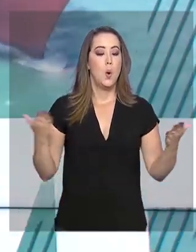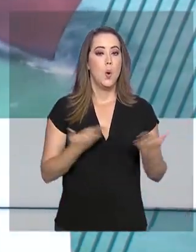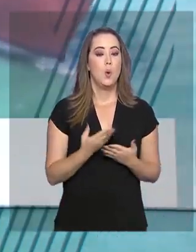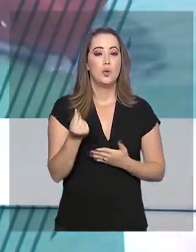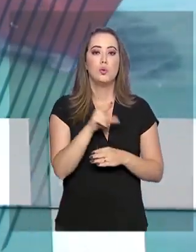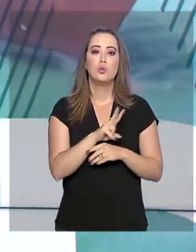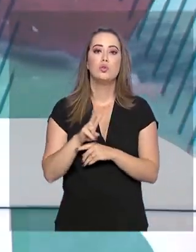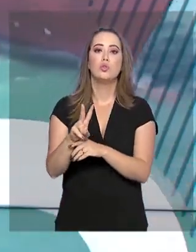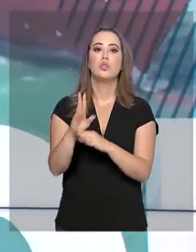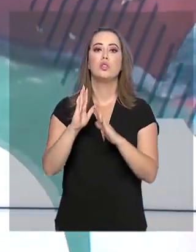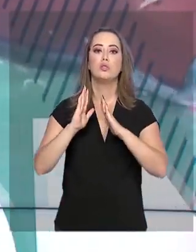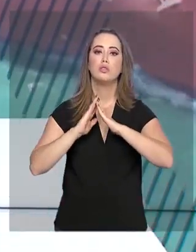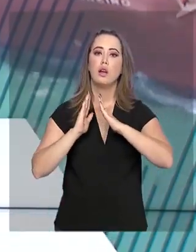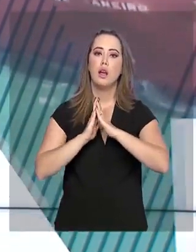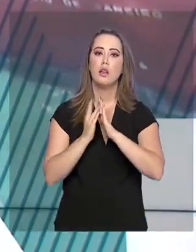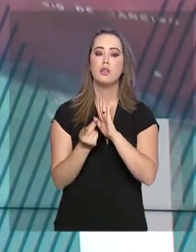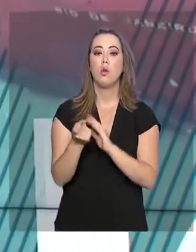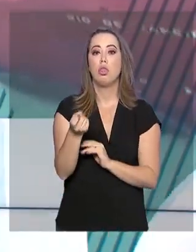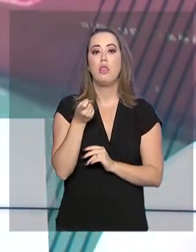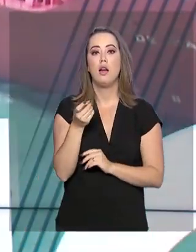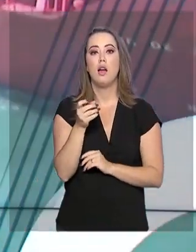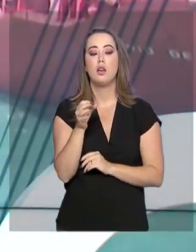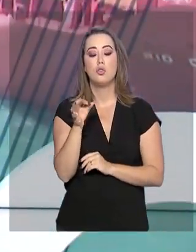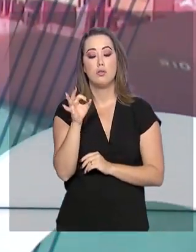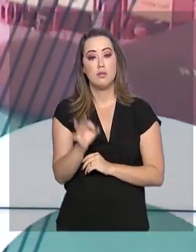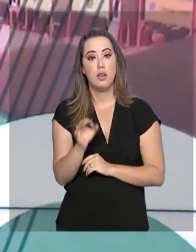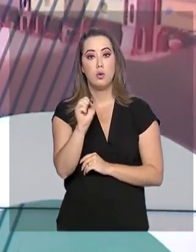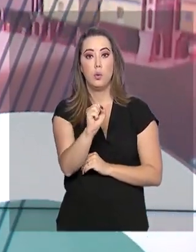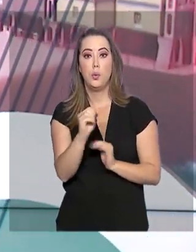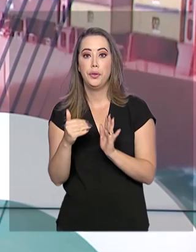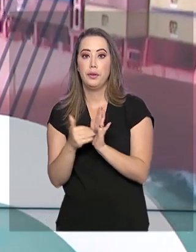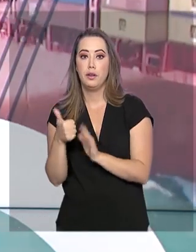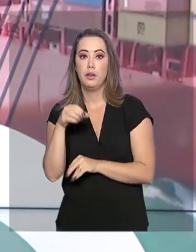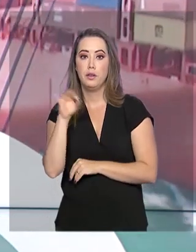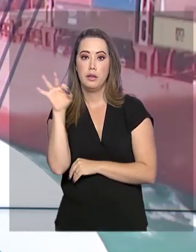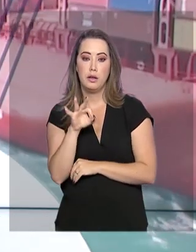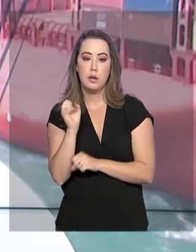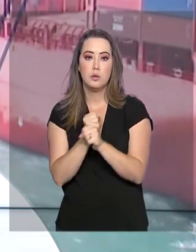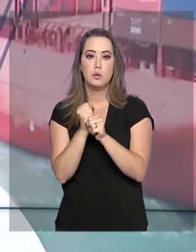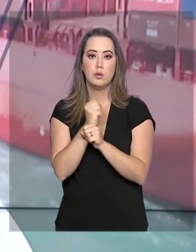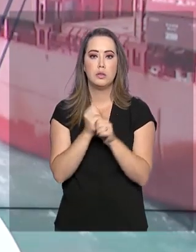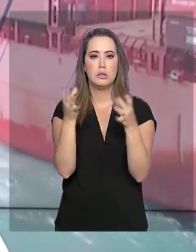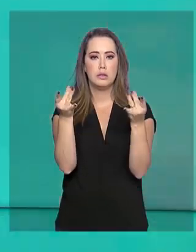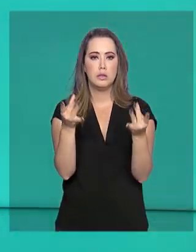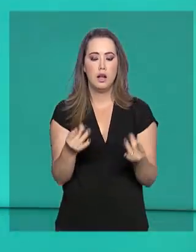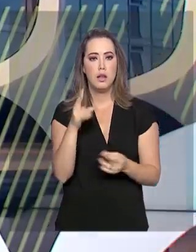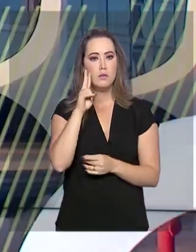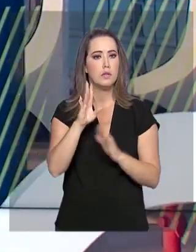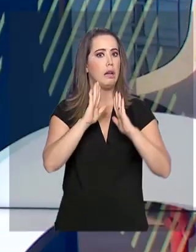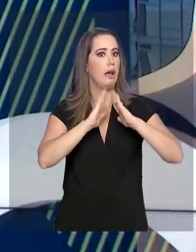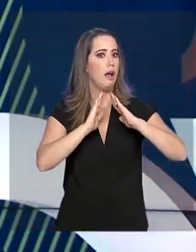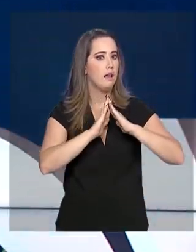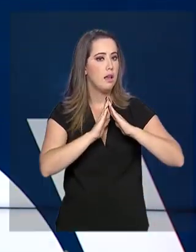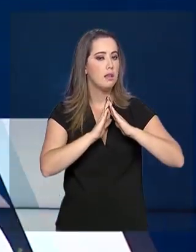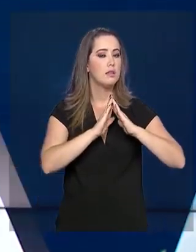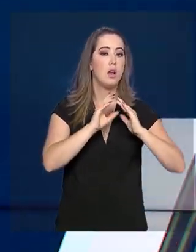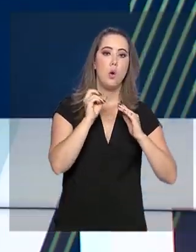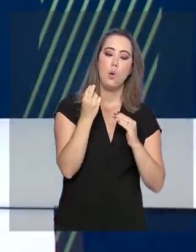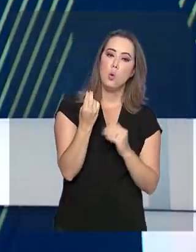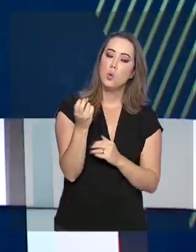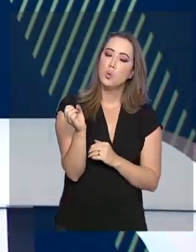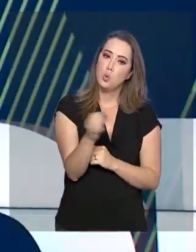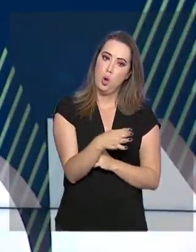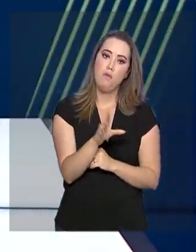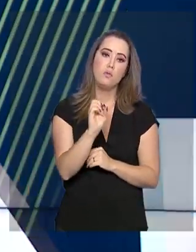de crédito imobiliário com taxas fixas entre 8% e 10% ao ano. As condições são válidas para imóveis residenciais,